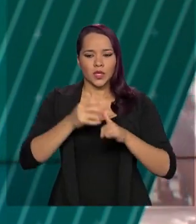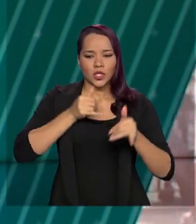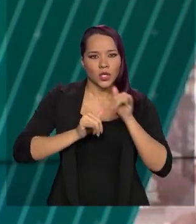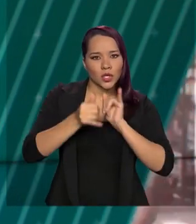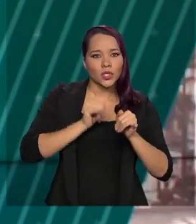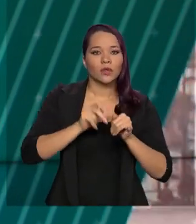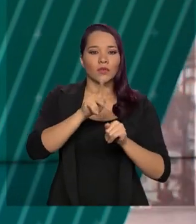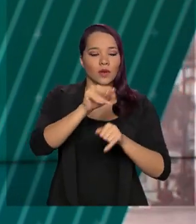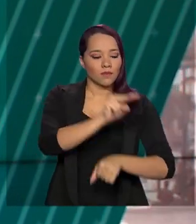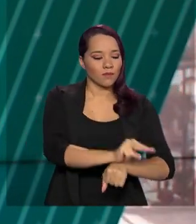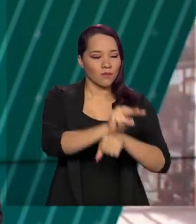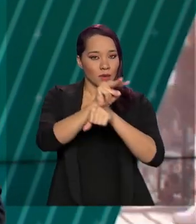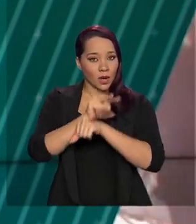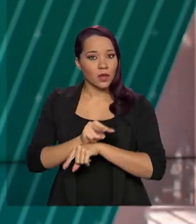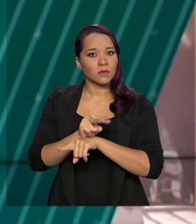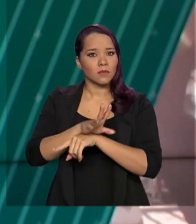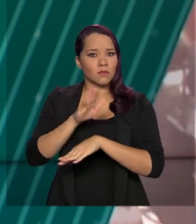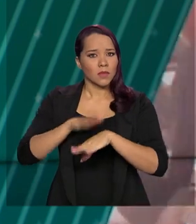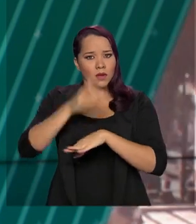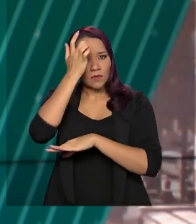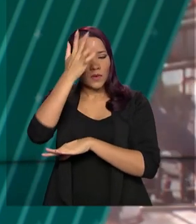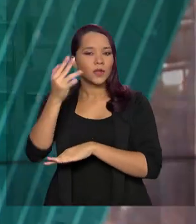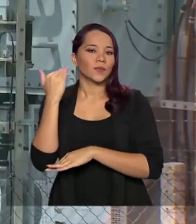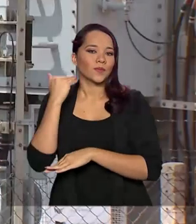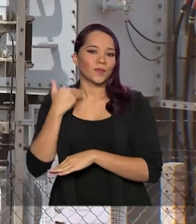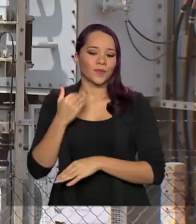receber um empréstimo facilitado dos bancos.